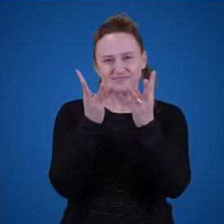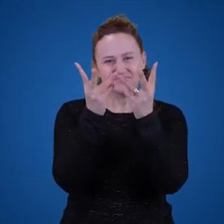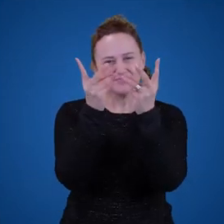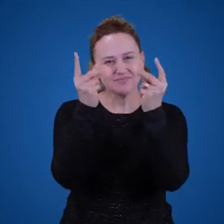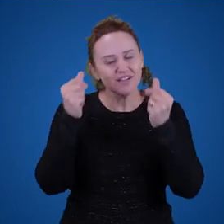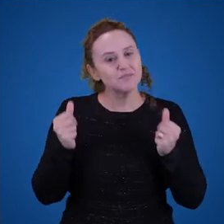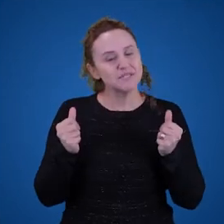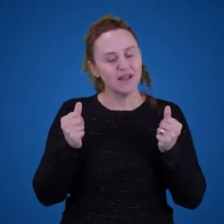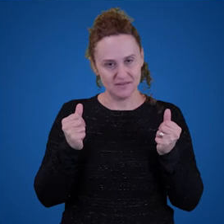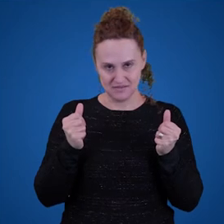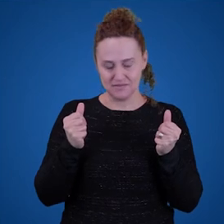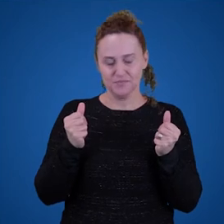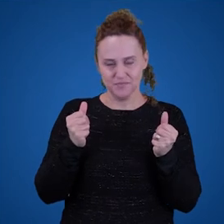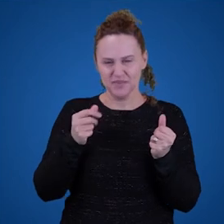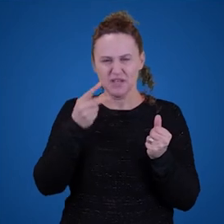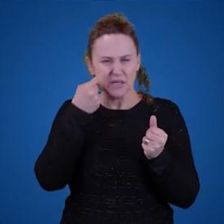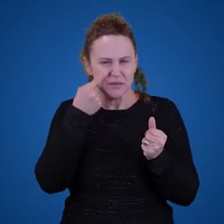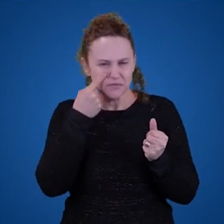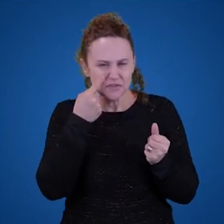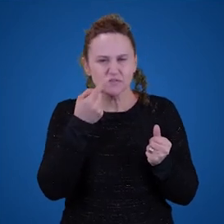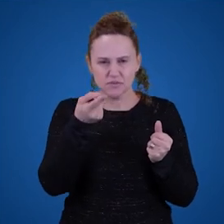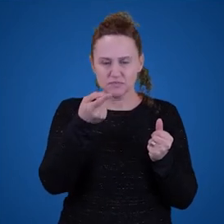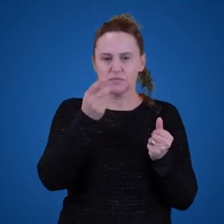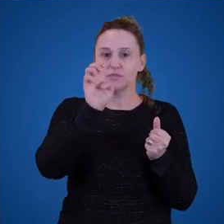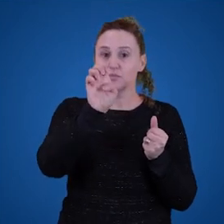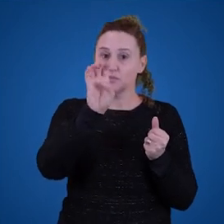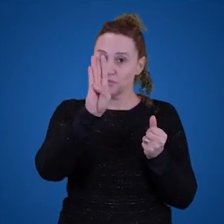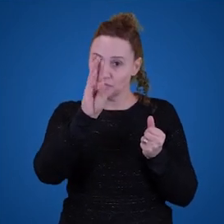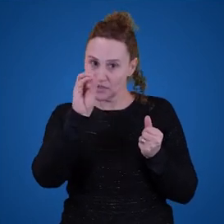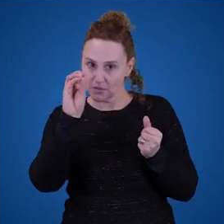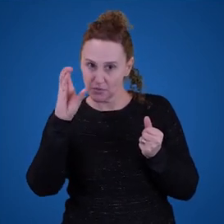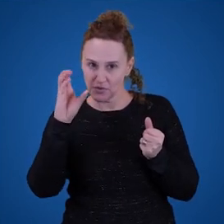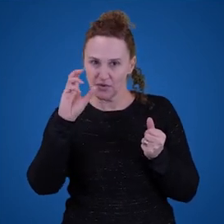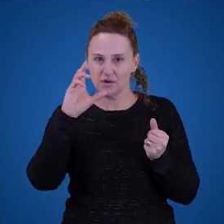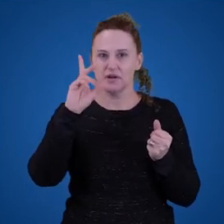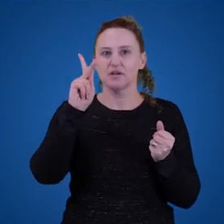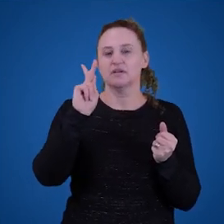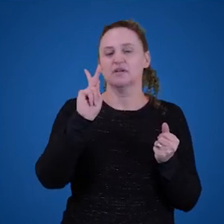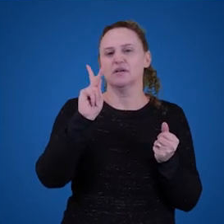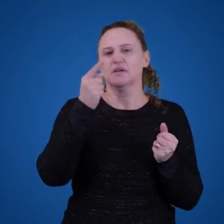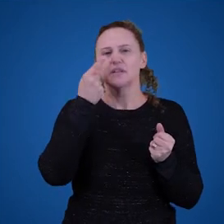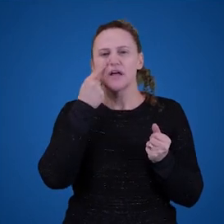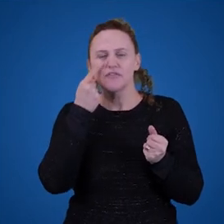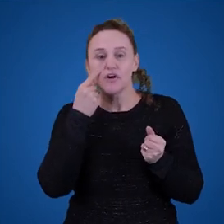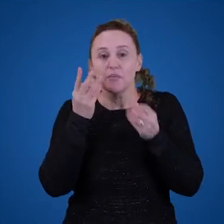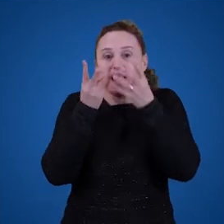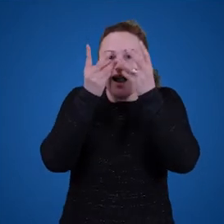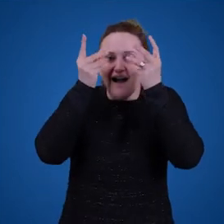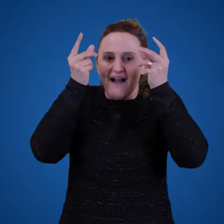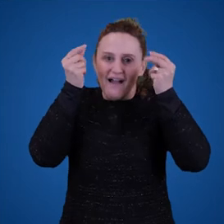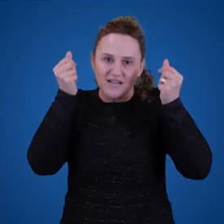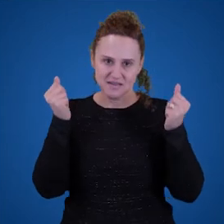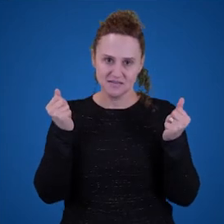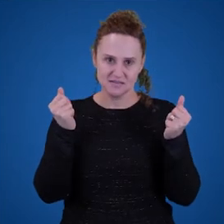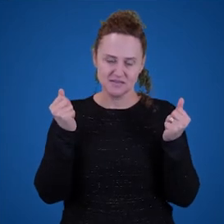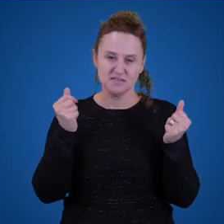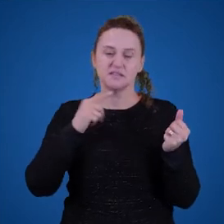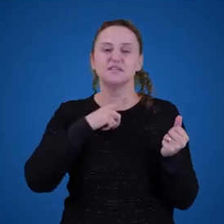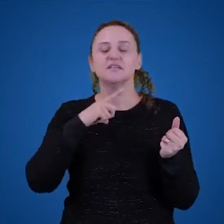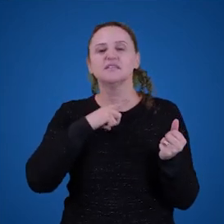introdução do e-book disponível. Então, da forma mais abstrata possível, a gente pode